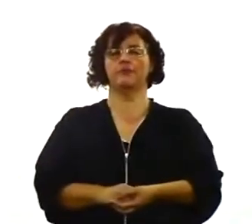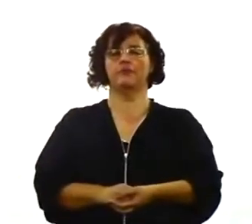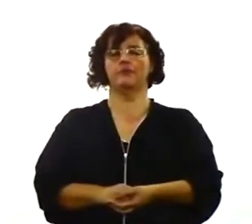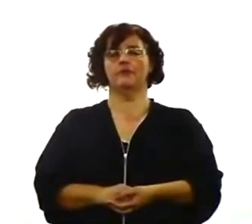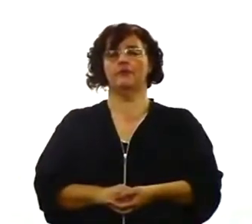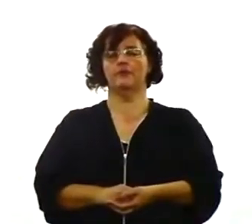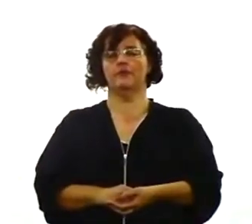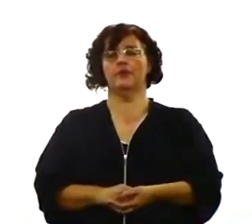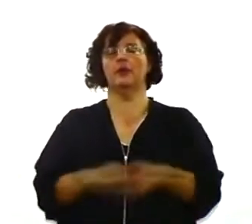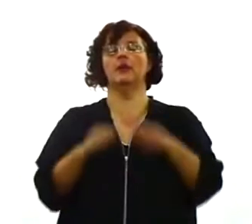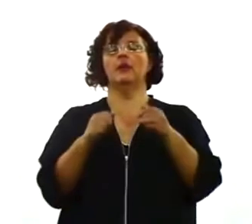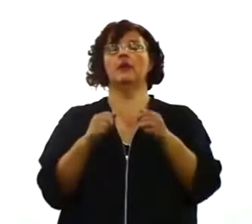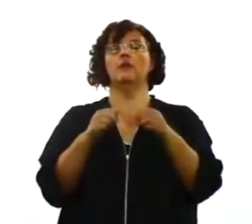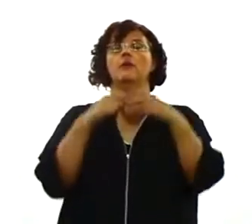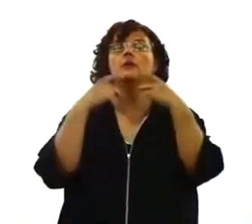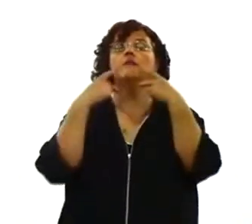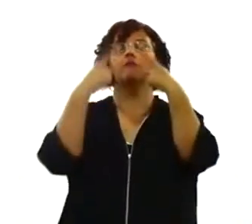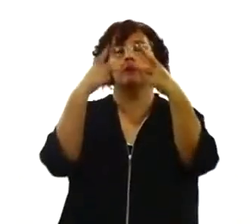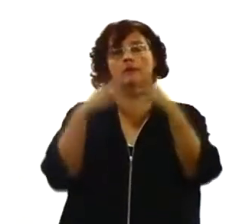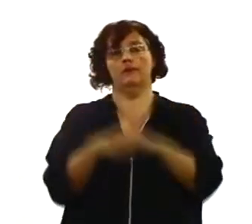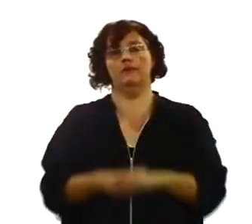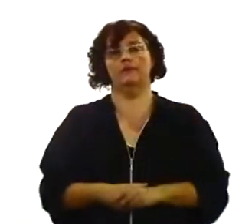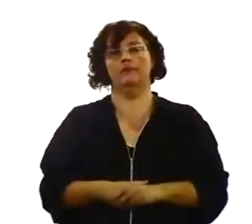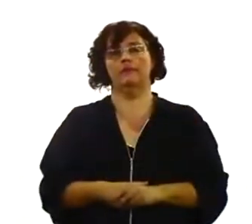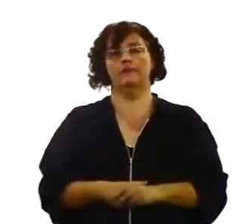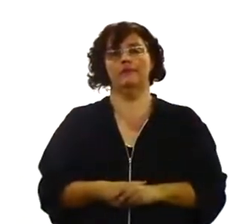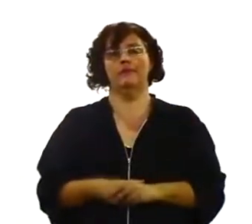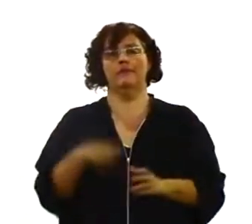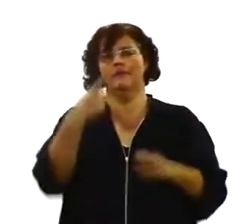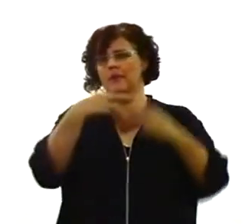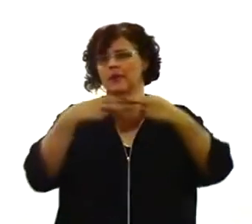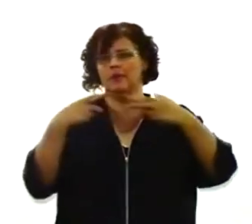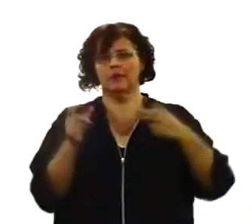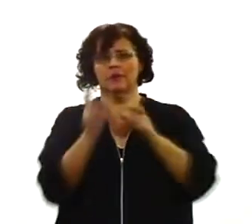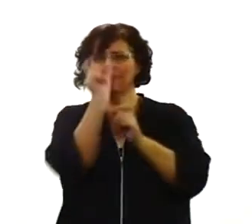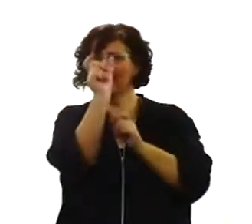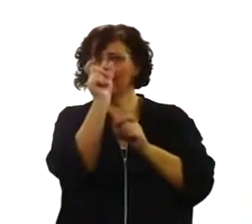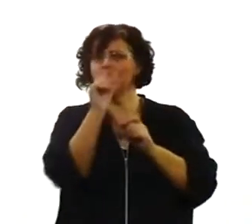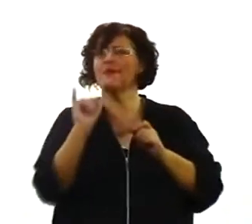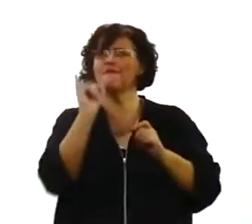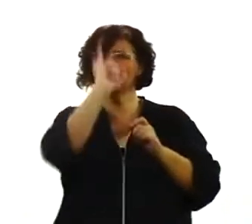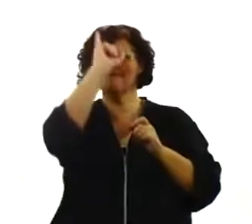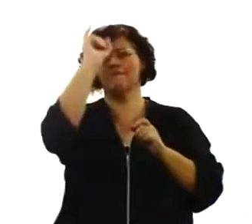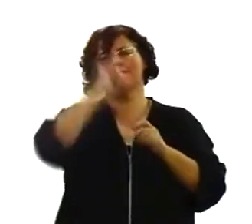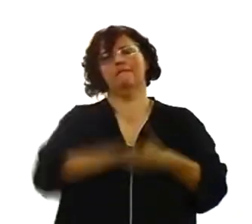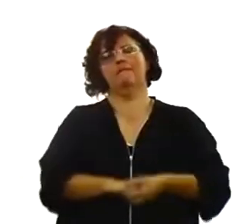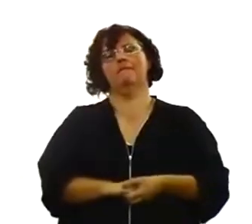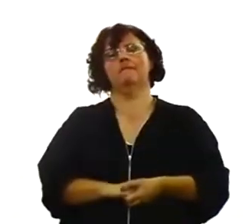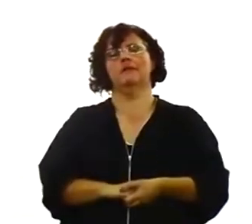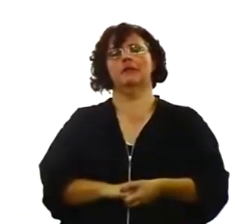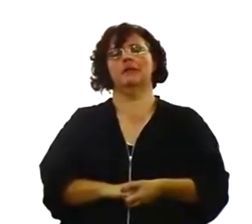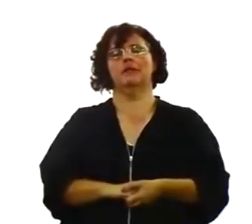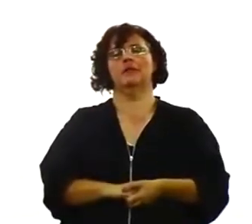para o versículo 20, e vejo uma palavra aqui, muito importante, a palavra